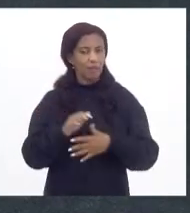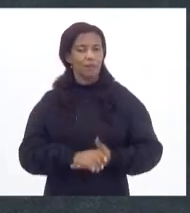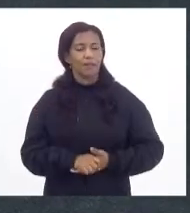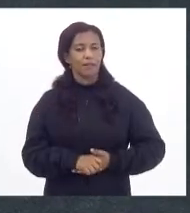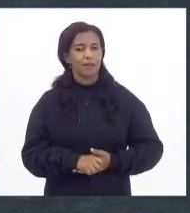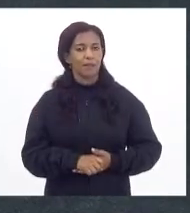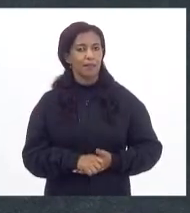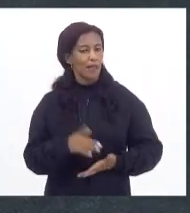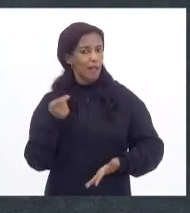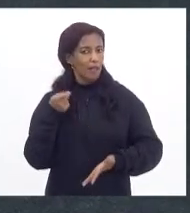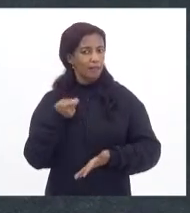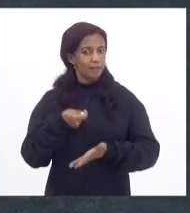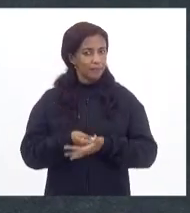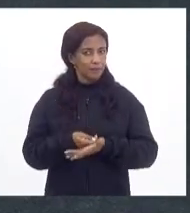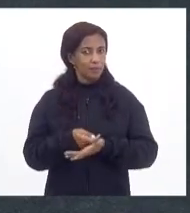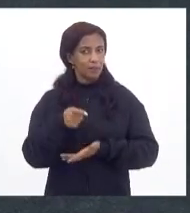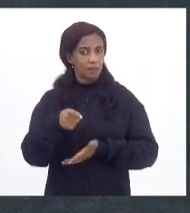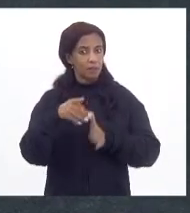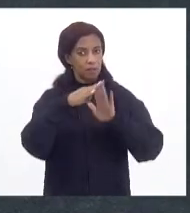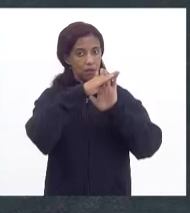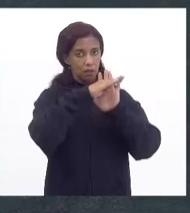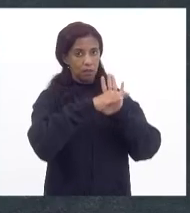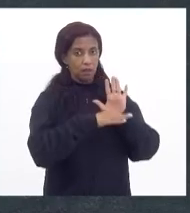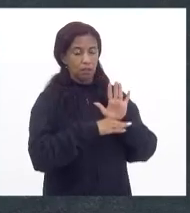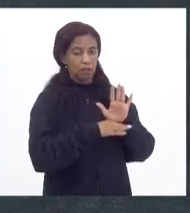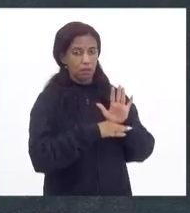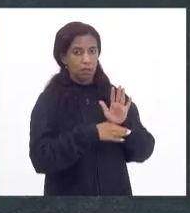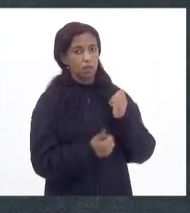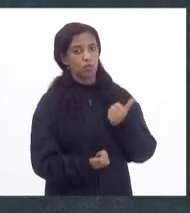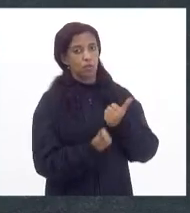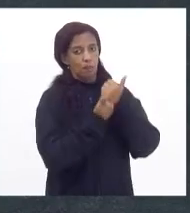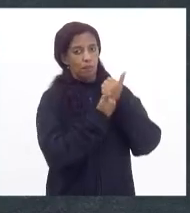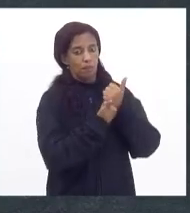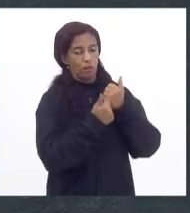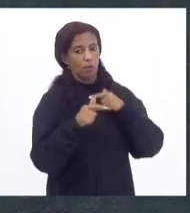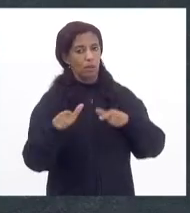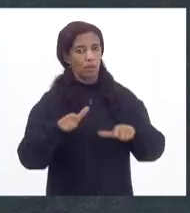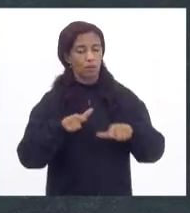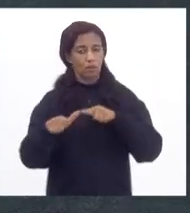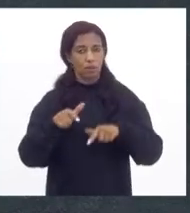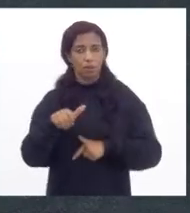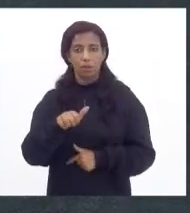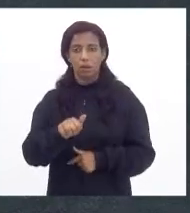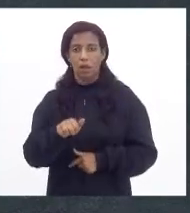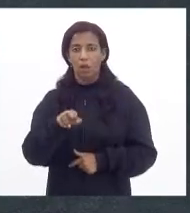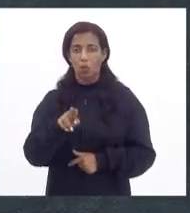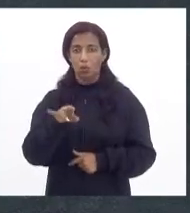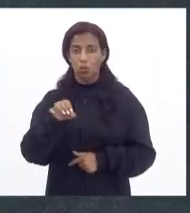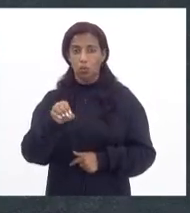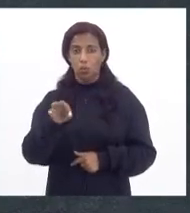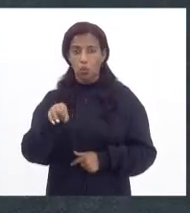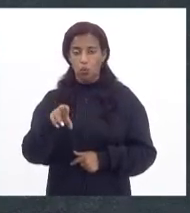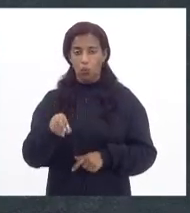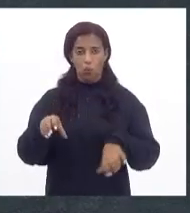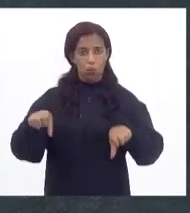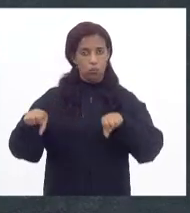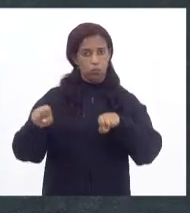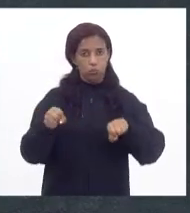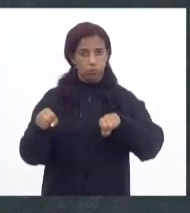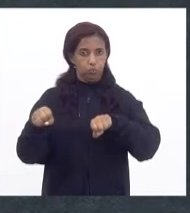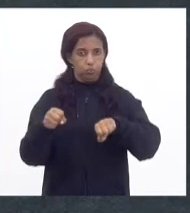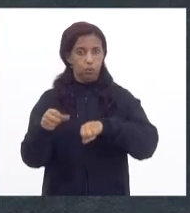e afirmar que esse programa de apoio ao trabalhador autônomo motorizado, que nós